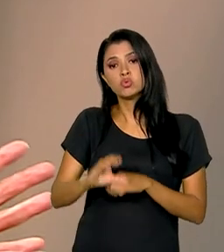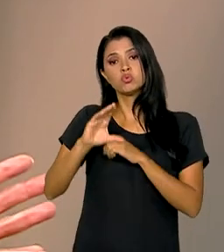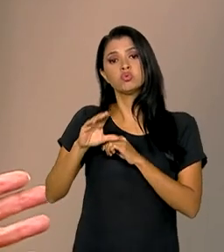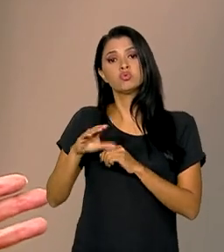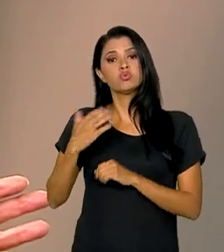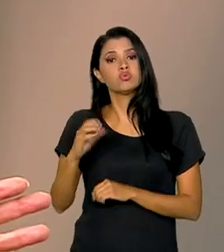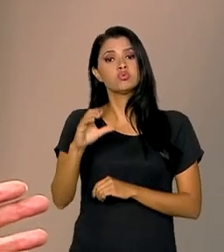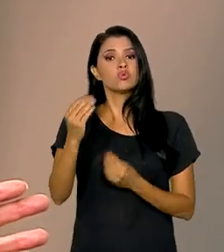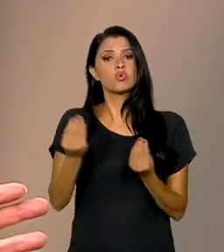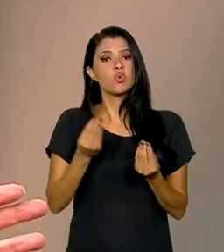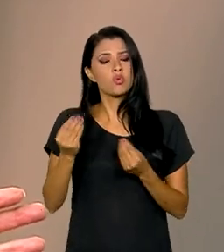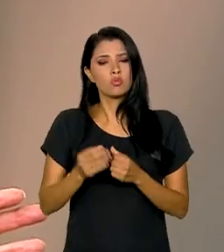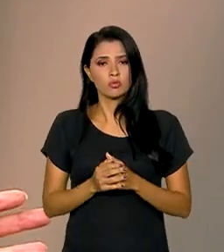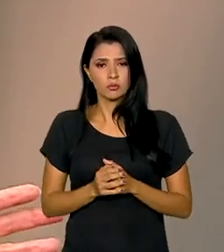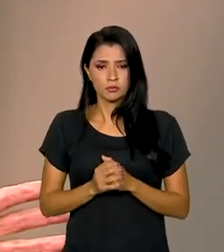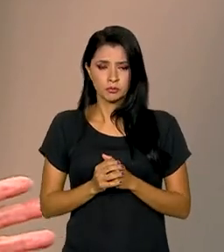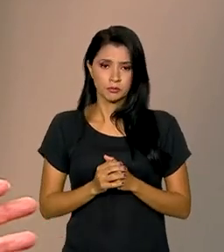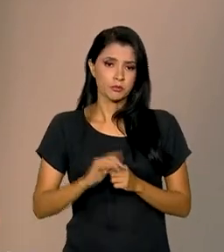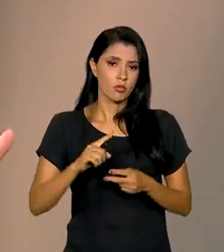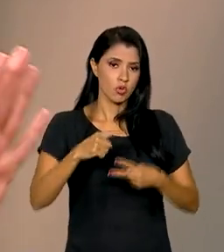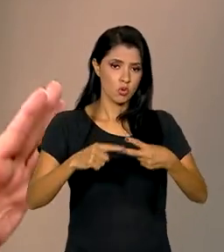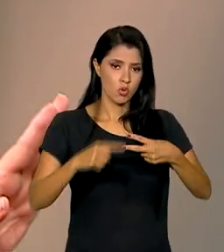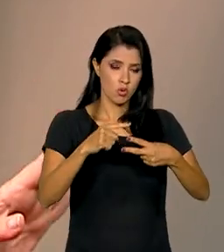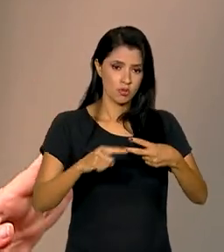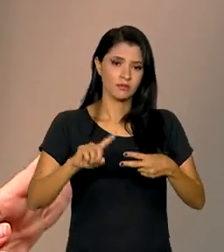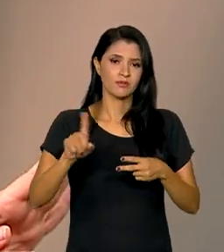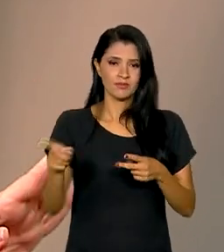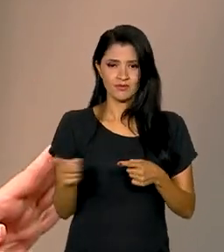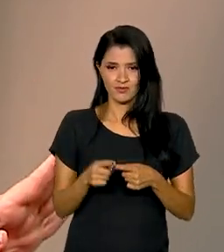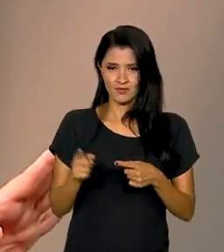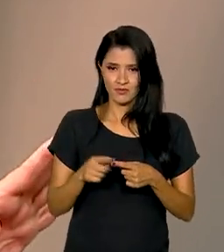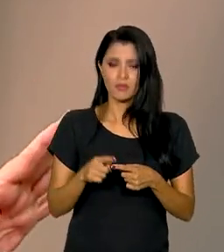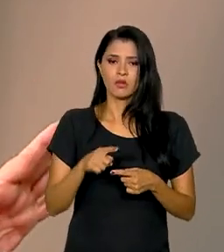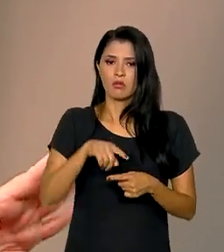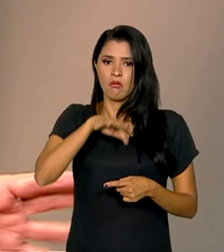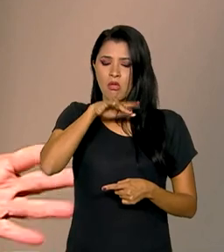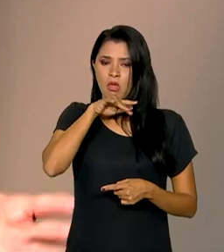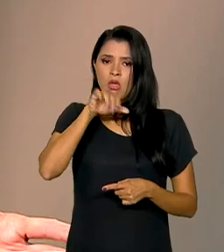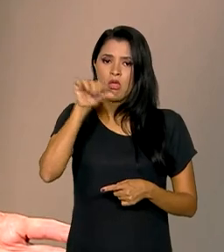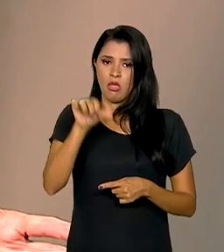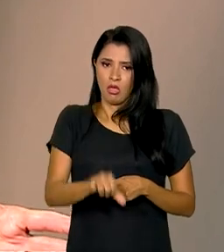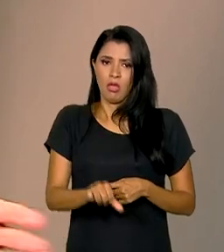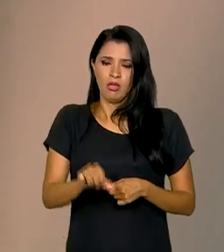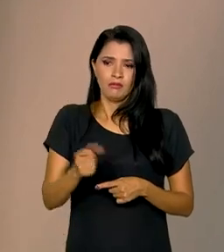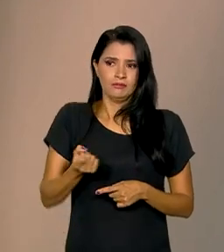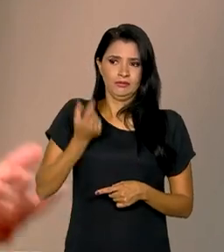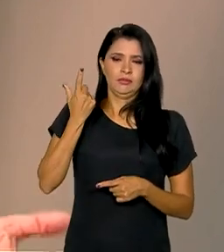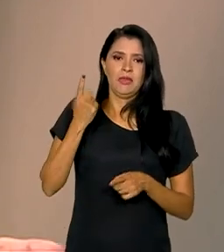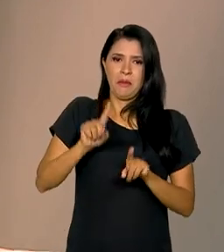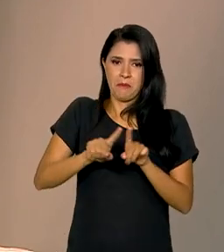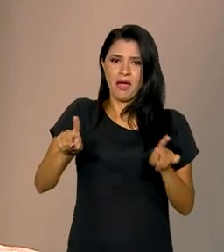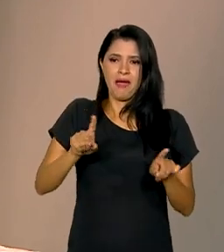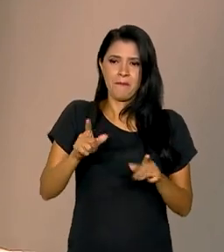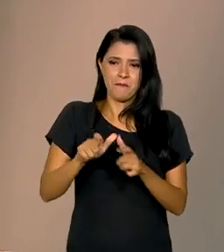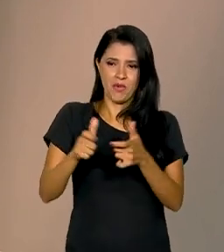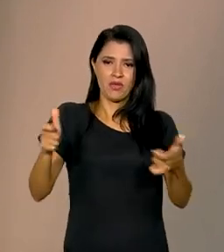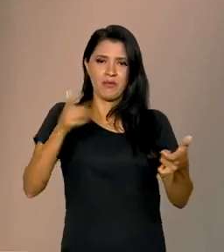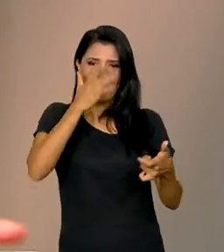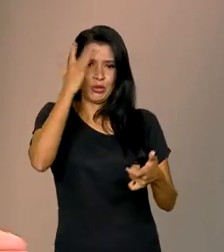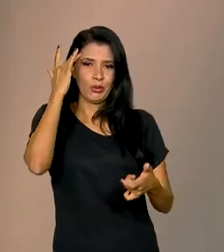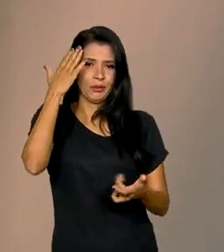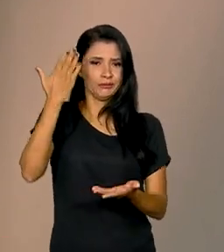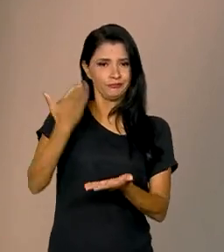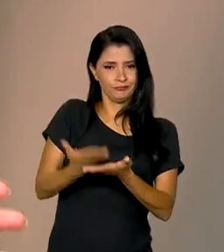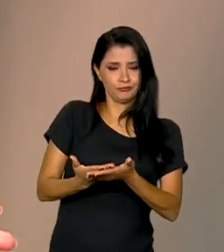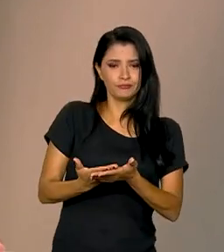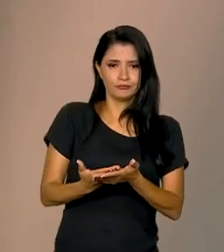vou dar dois exemplos. Uma afirmação bizarra, vamos dizer assim, mas que muitas pessoas acabam acreditando,